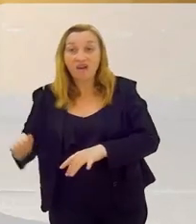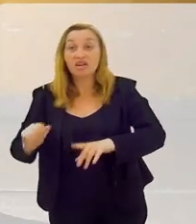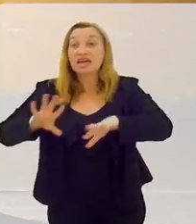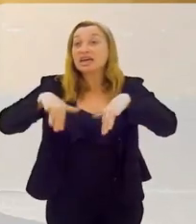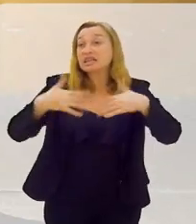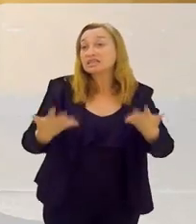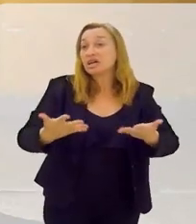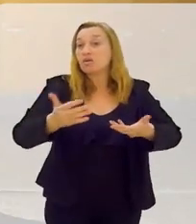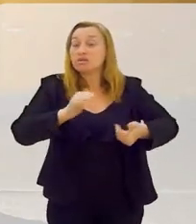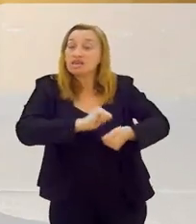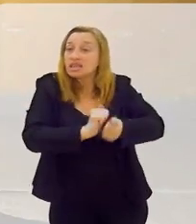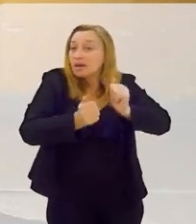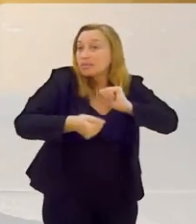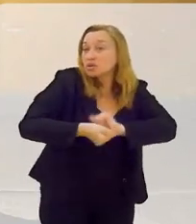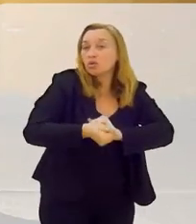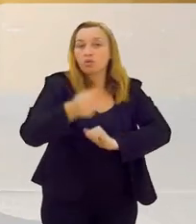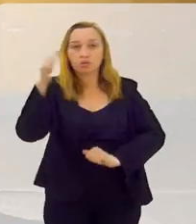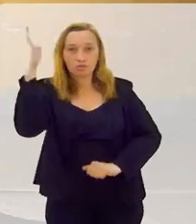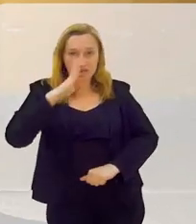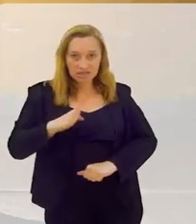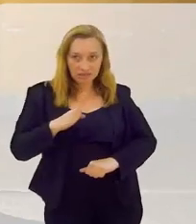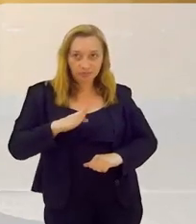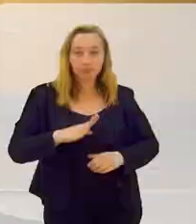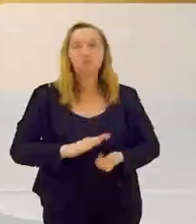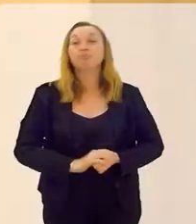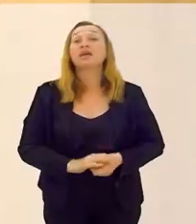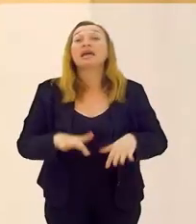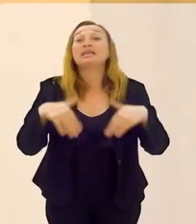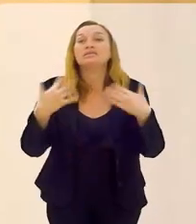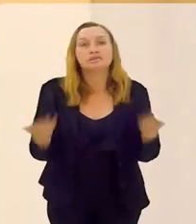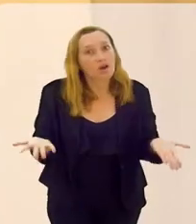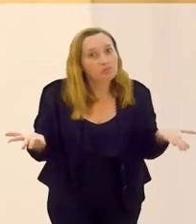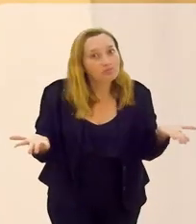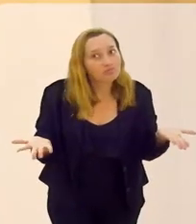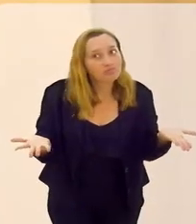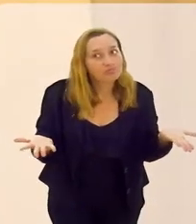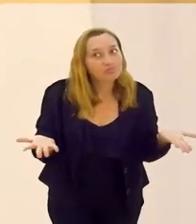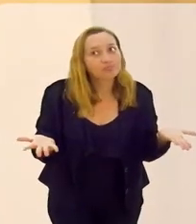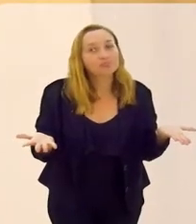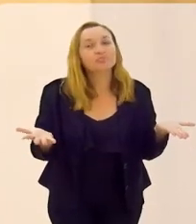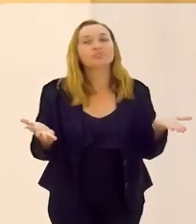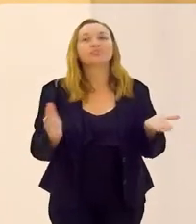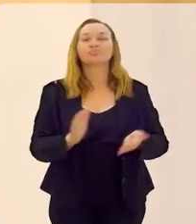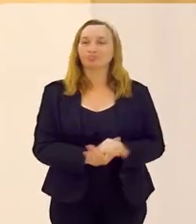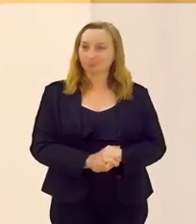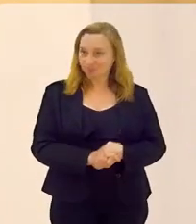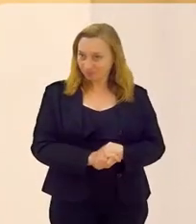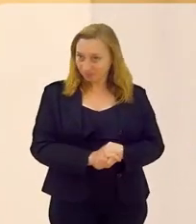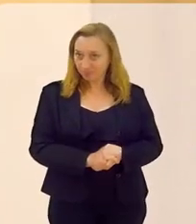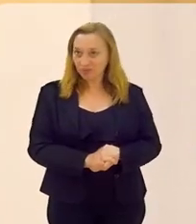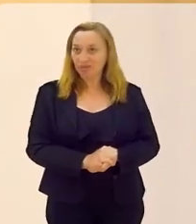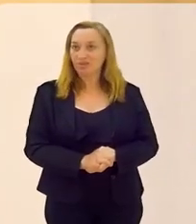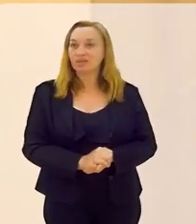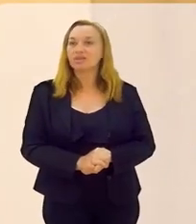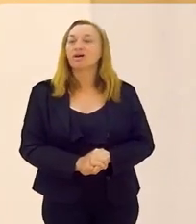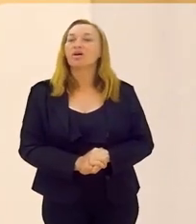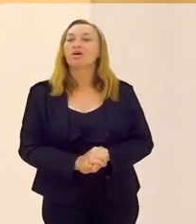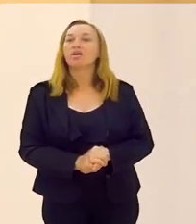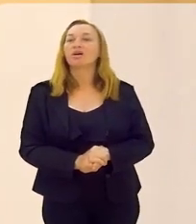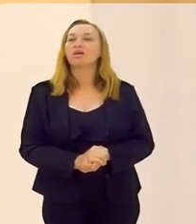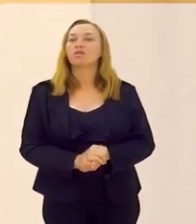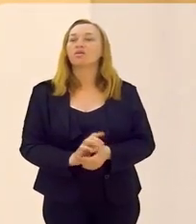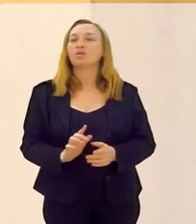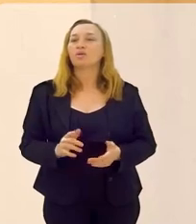ele tomou o formato dele brasileiro. Então, esse A.O. fez a obrigação